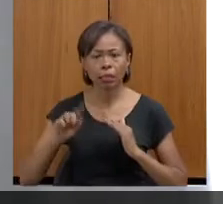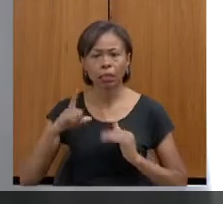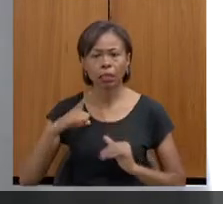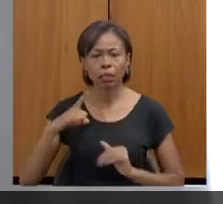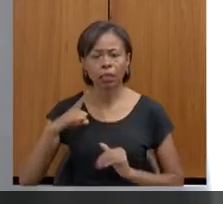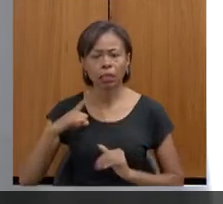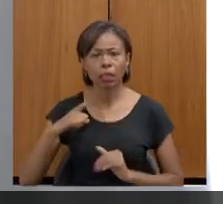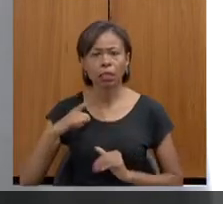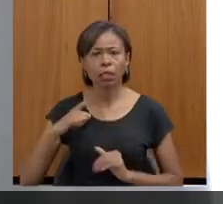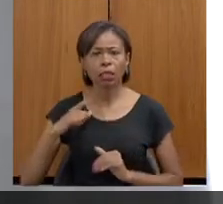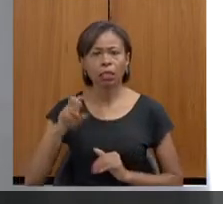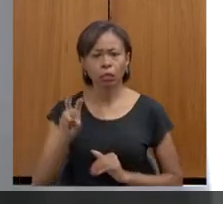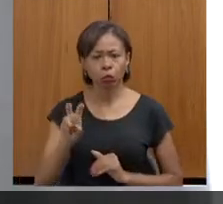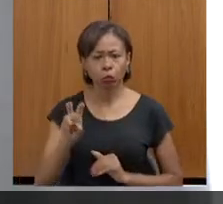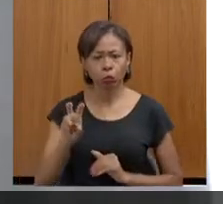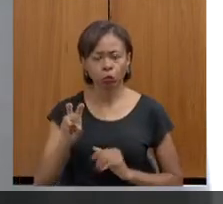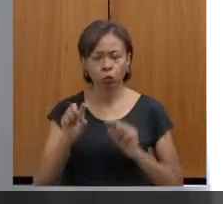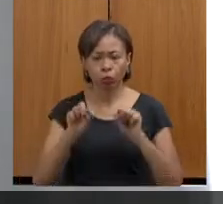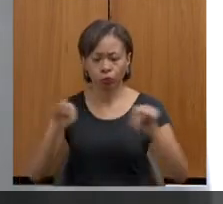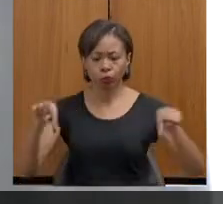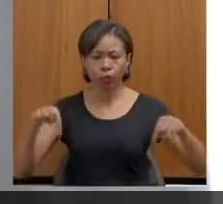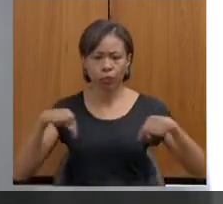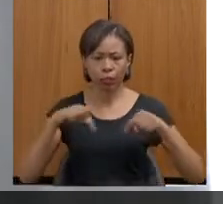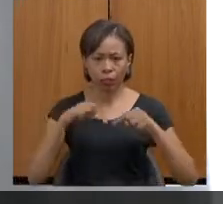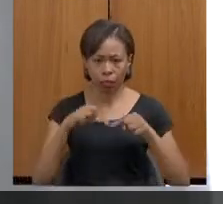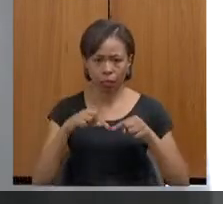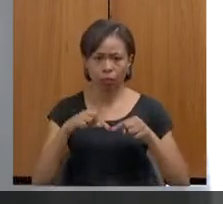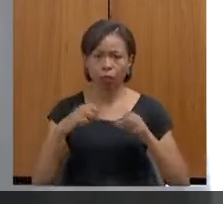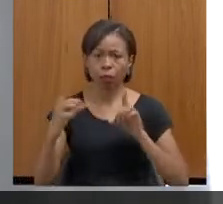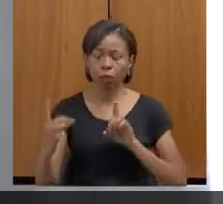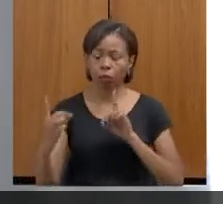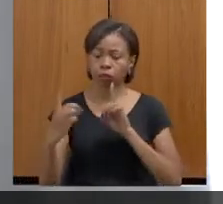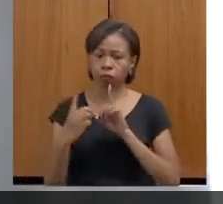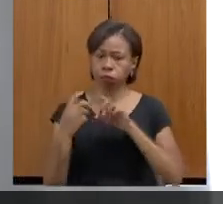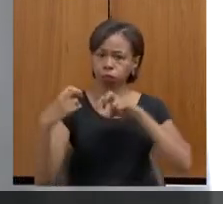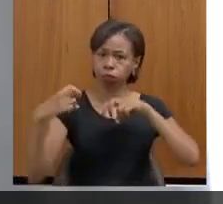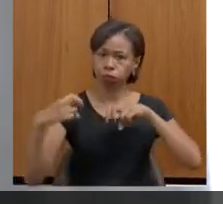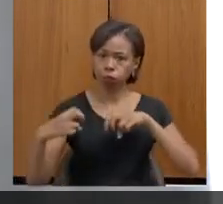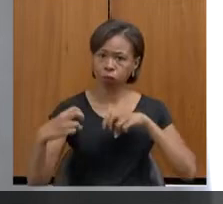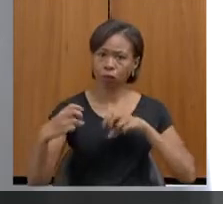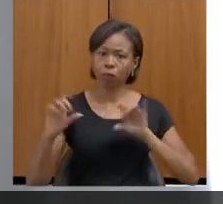cinco salas para poder fazer esse atendimento individualizado.